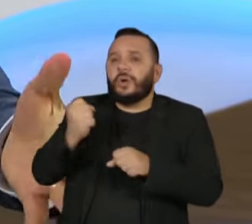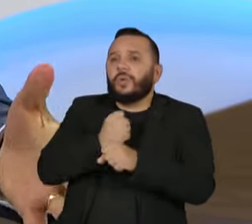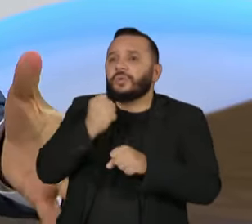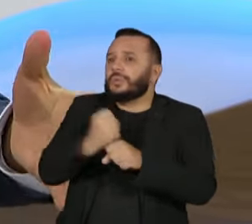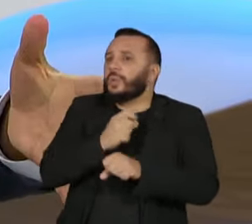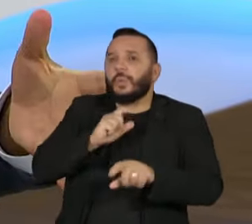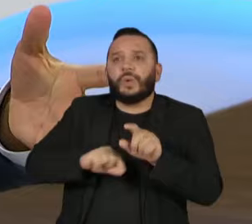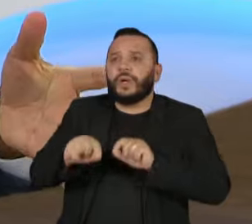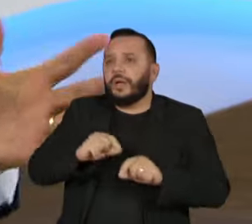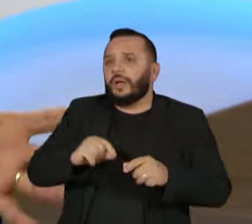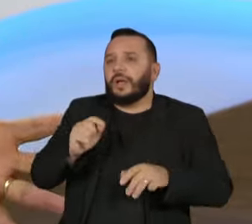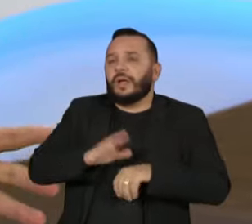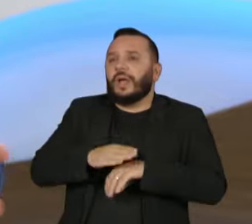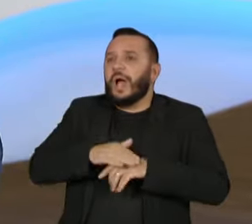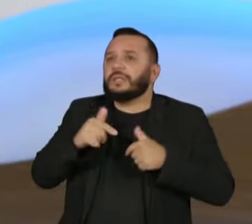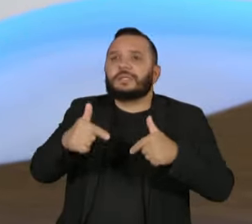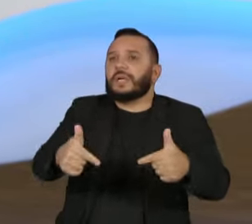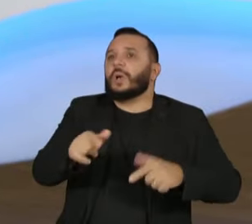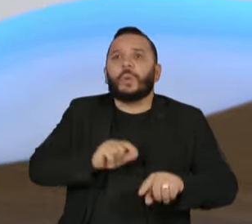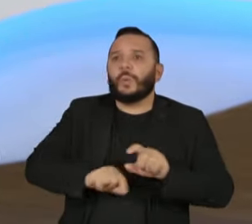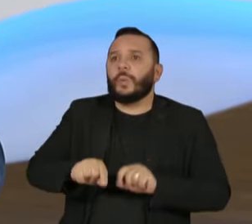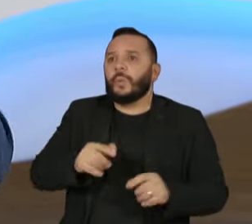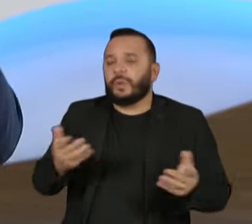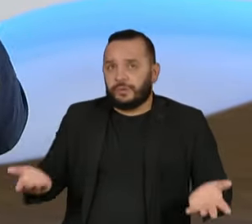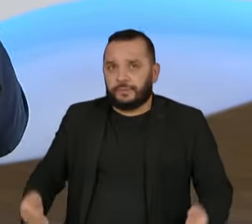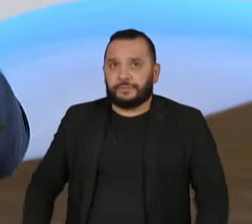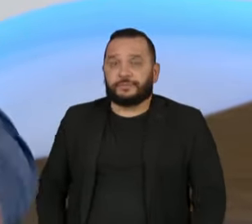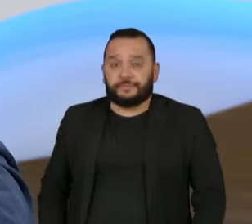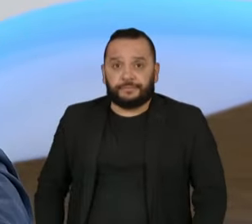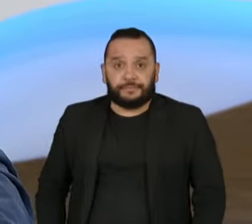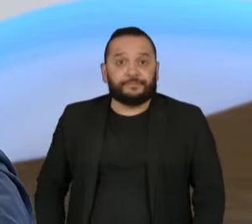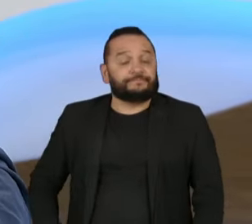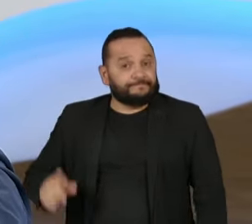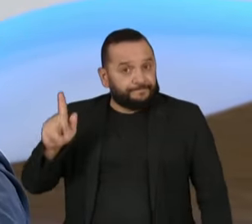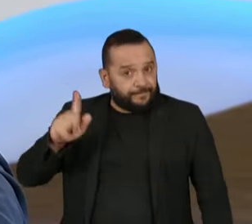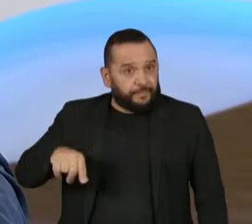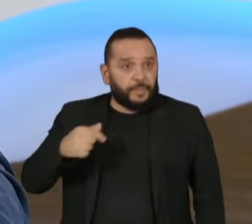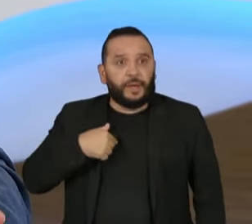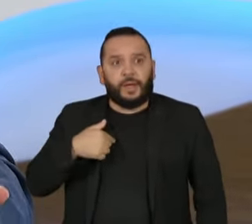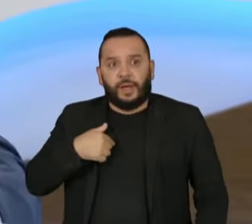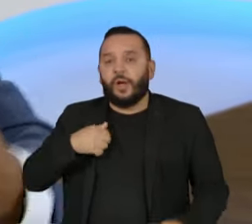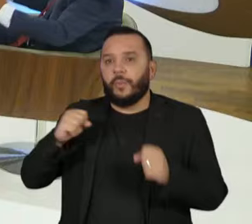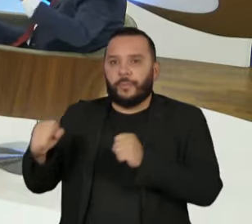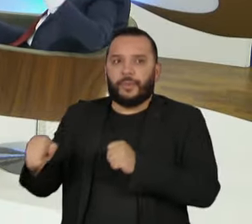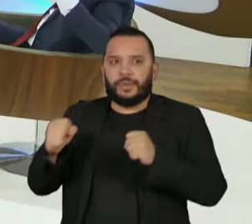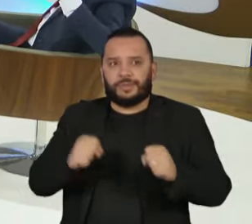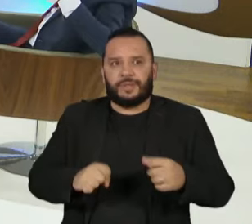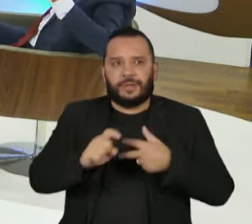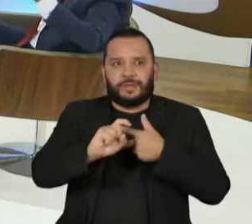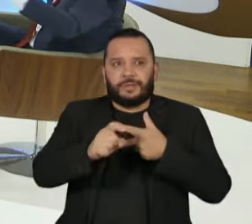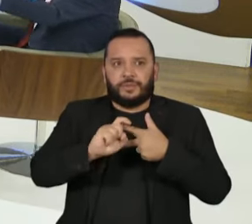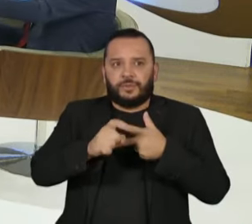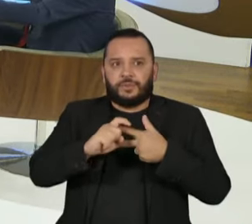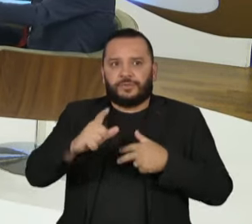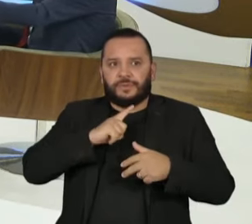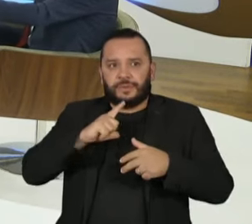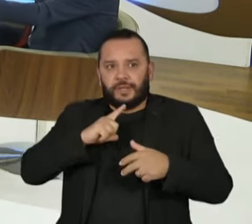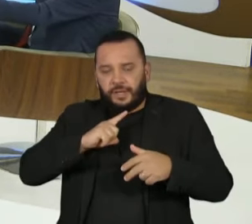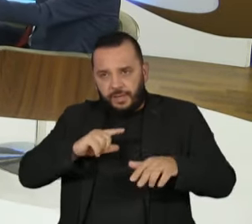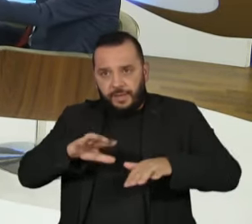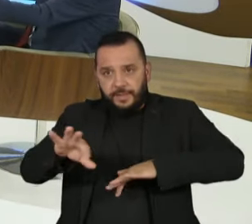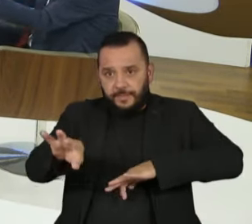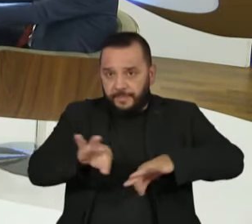qual é a ação? Segundo, é o governo, é o poder executivo que tem um plano